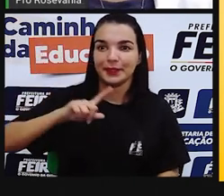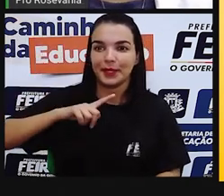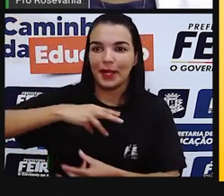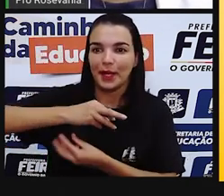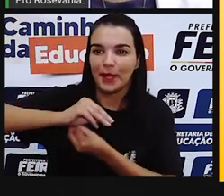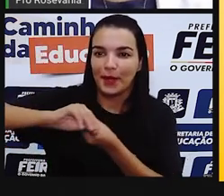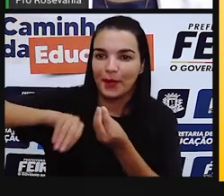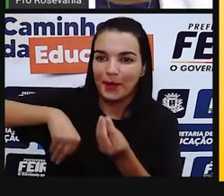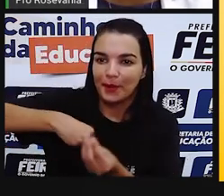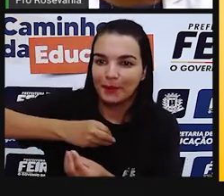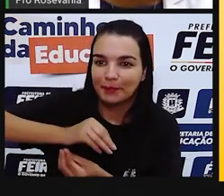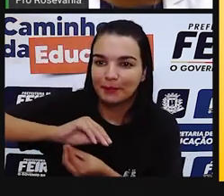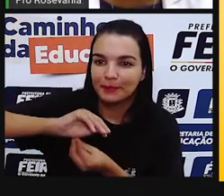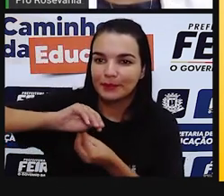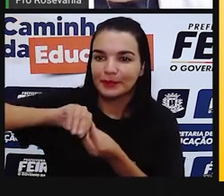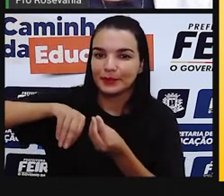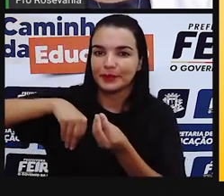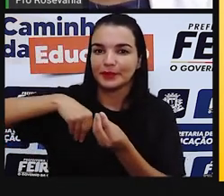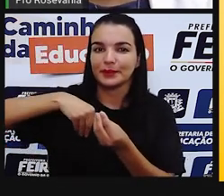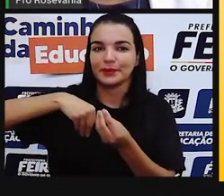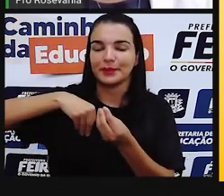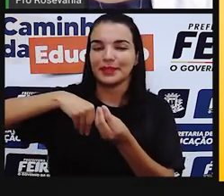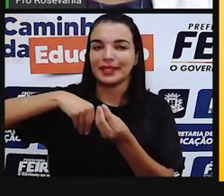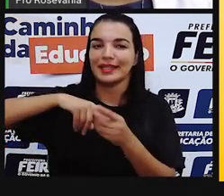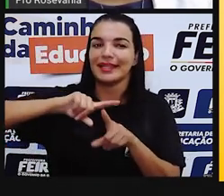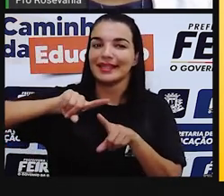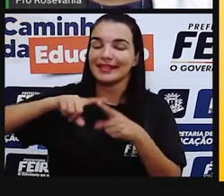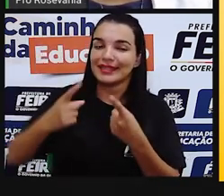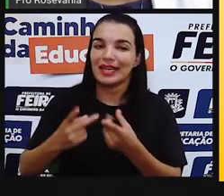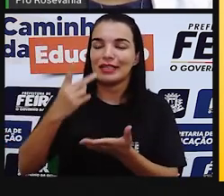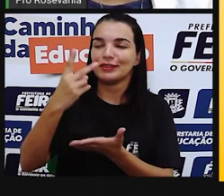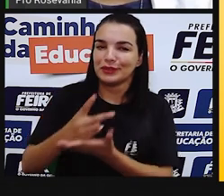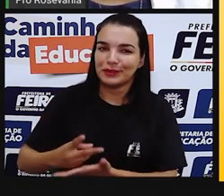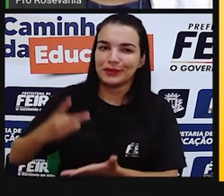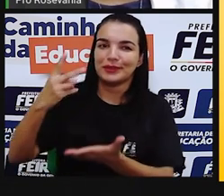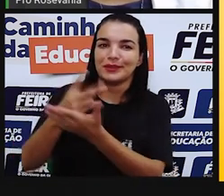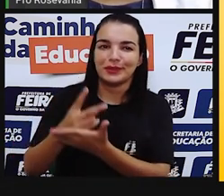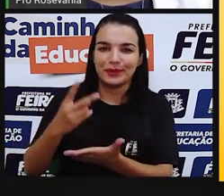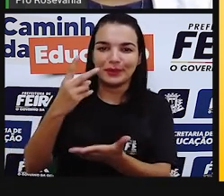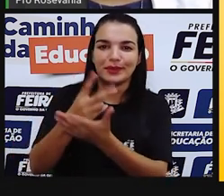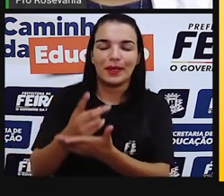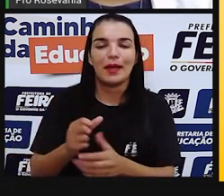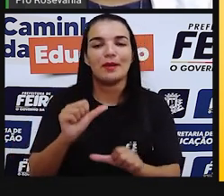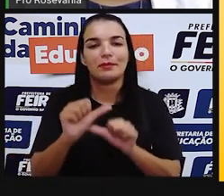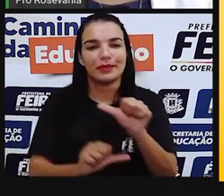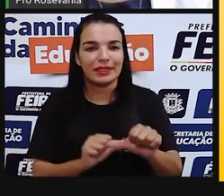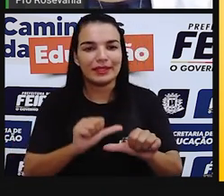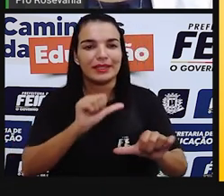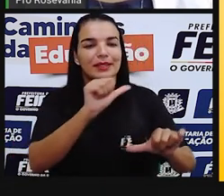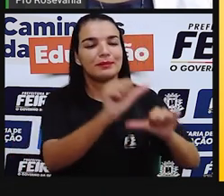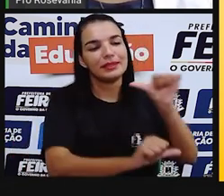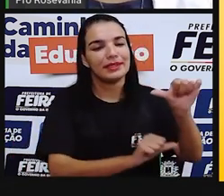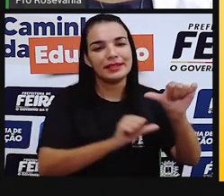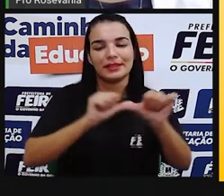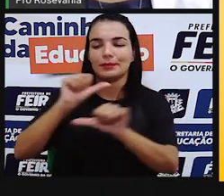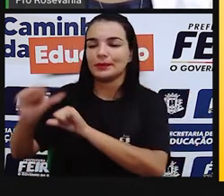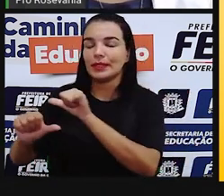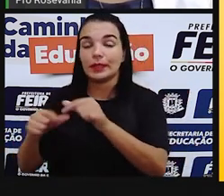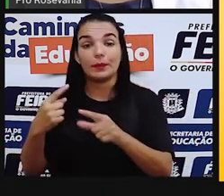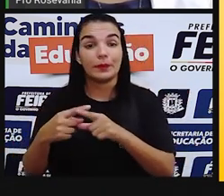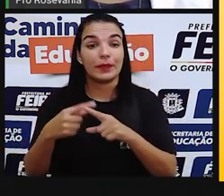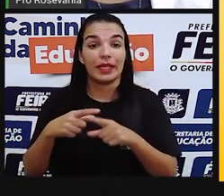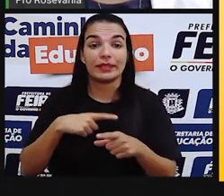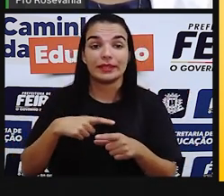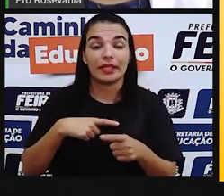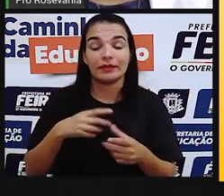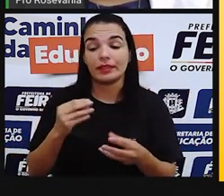mas você acha que nós vamos por aí não a gente continua filmando todos esses fotos aí e cada vez mais o